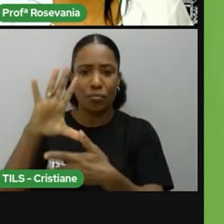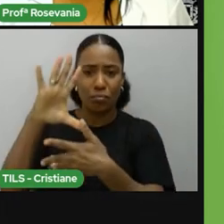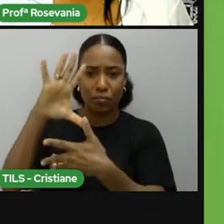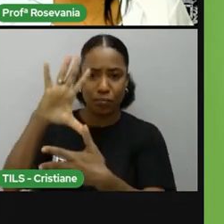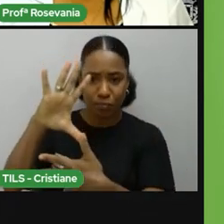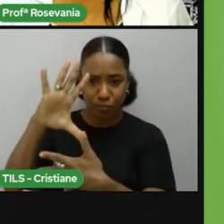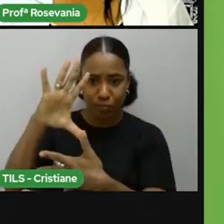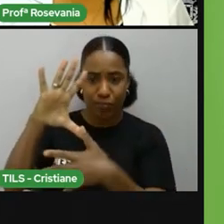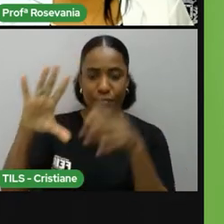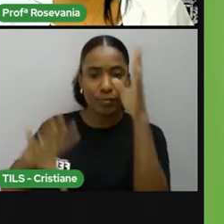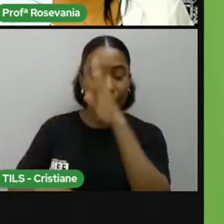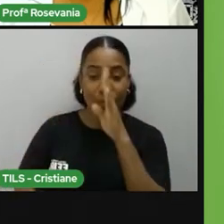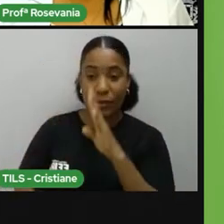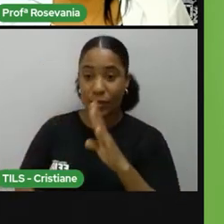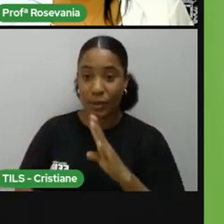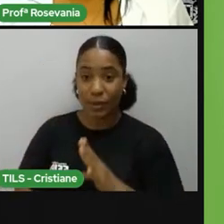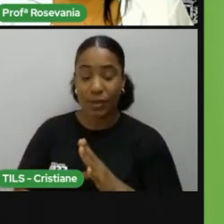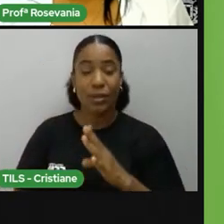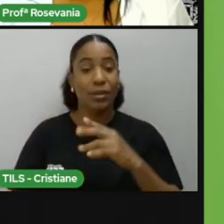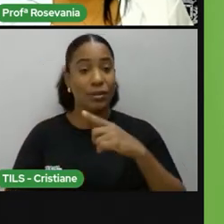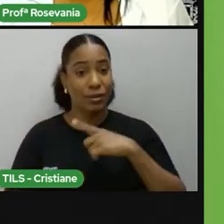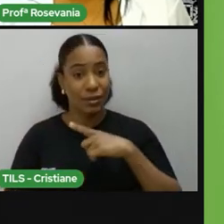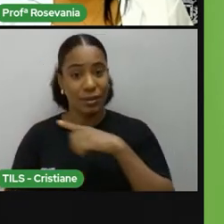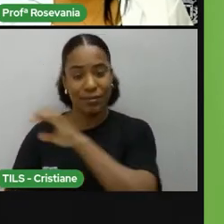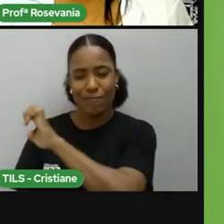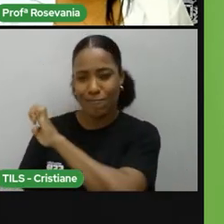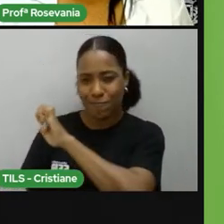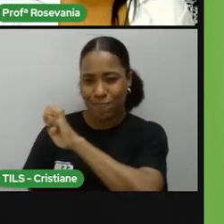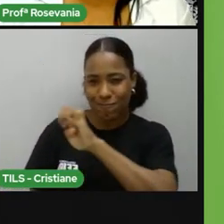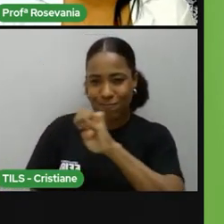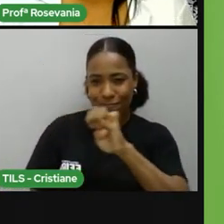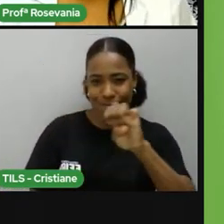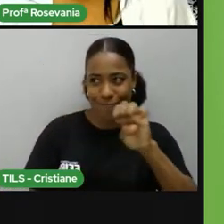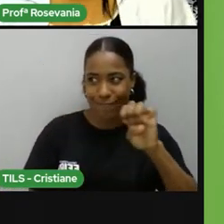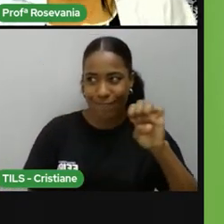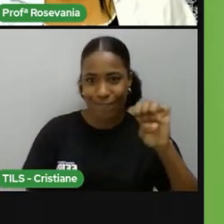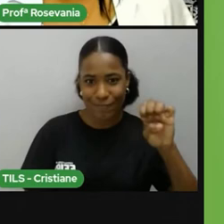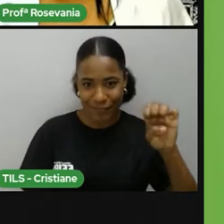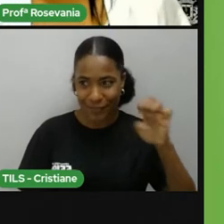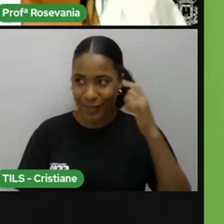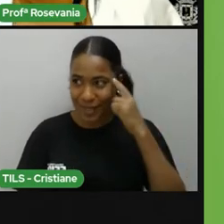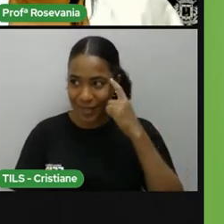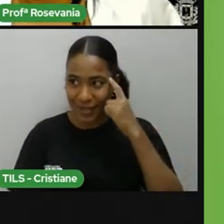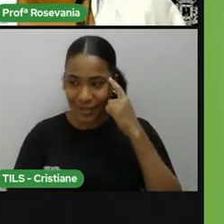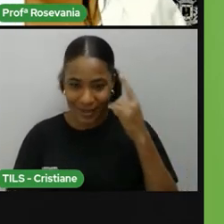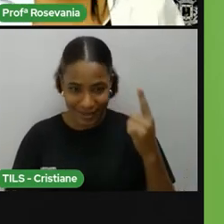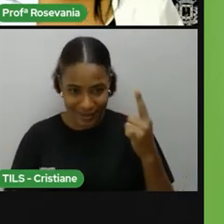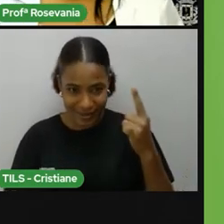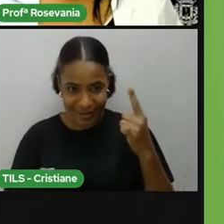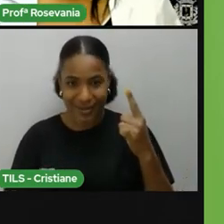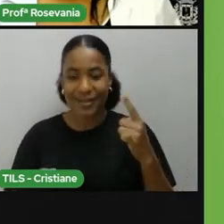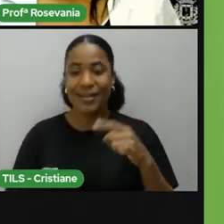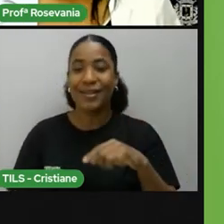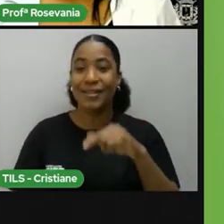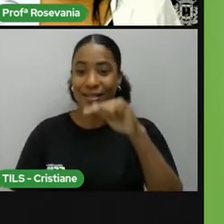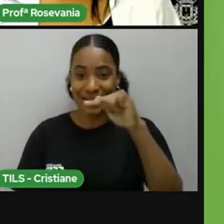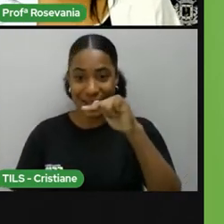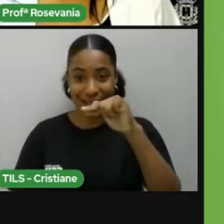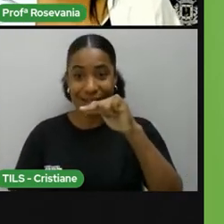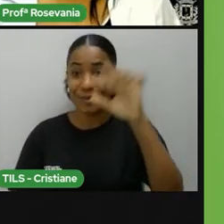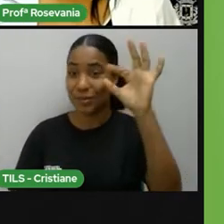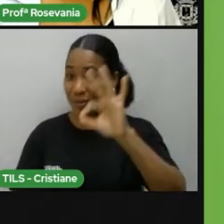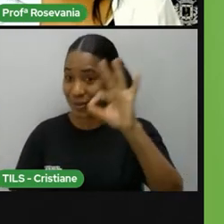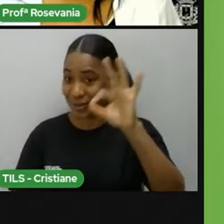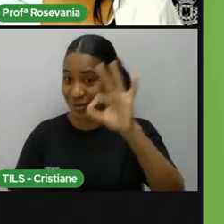América do Sul, e a gente percebe que ele é cortado, aquele pedacinho. Lembra que eu falei em outra aula? 7% fica no Hemisfério Norte.